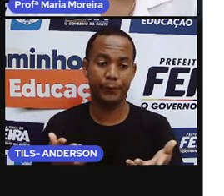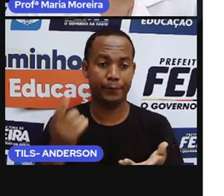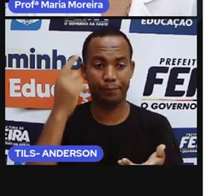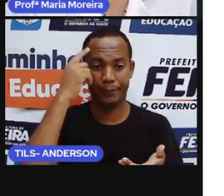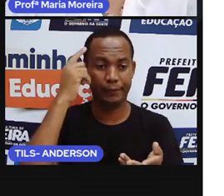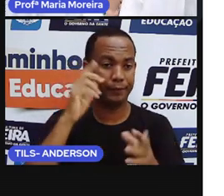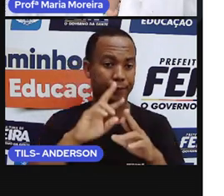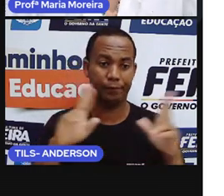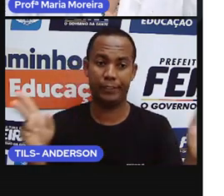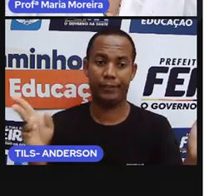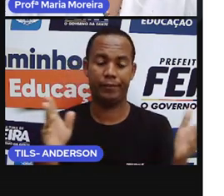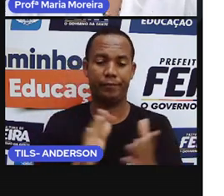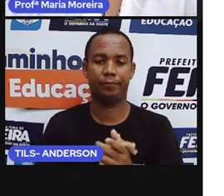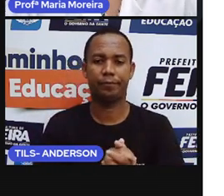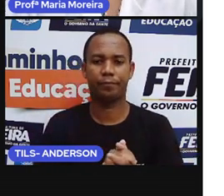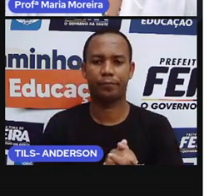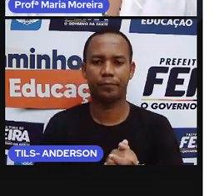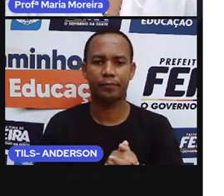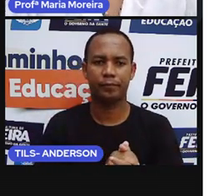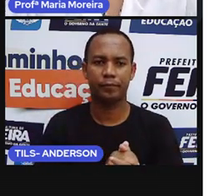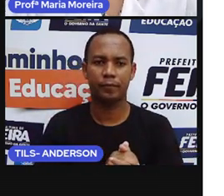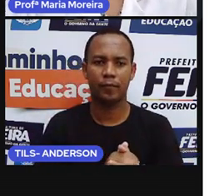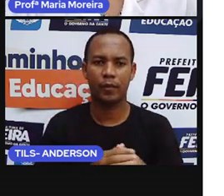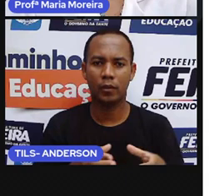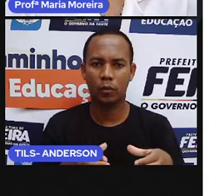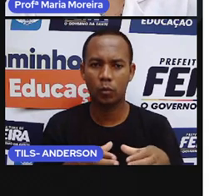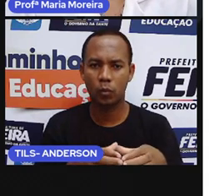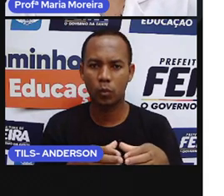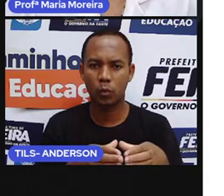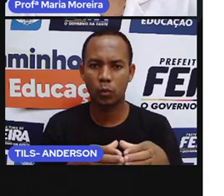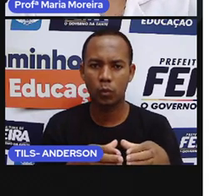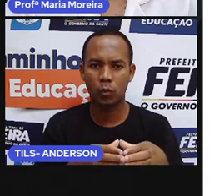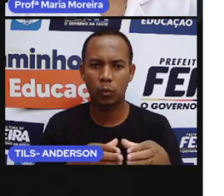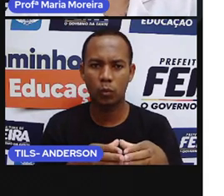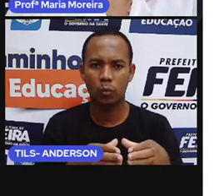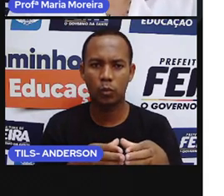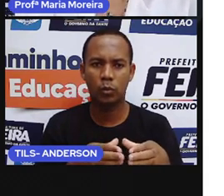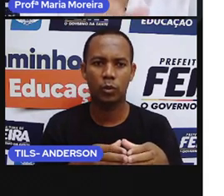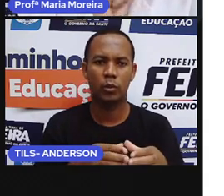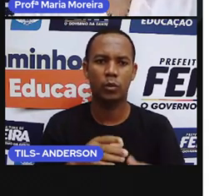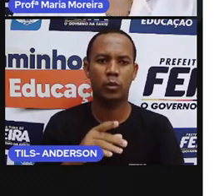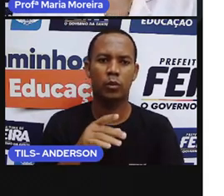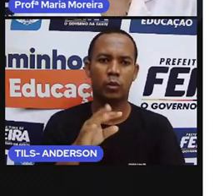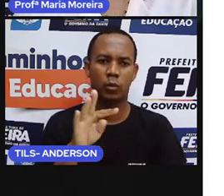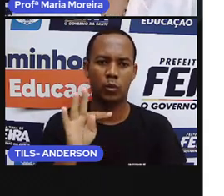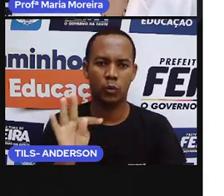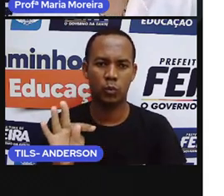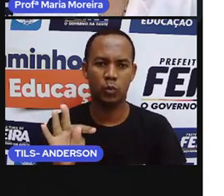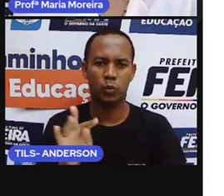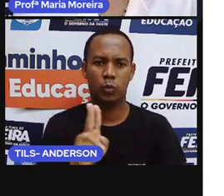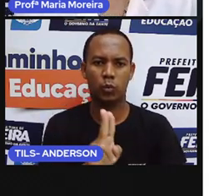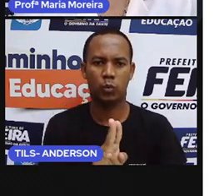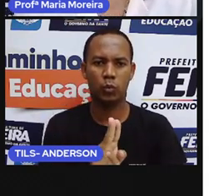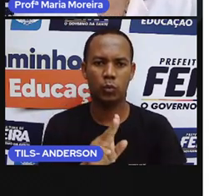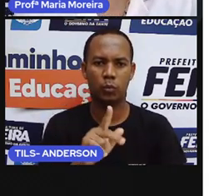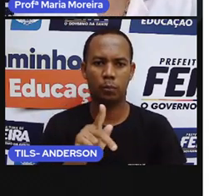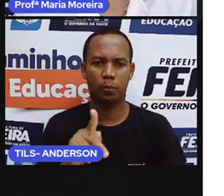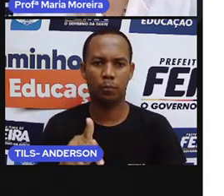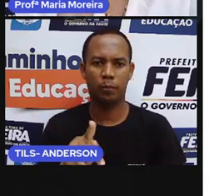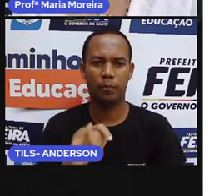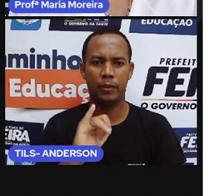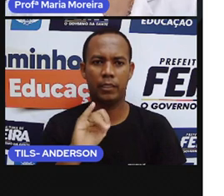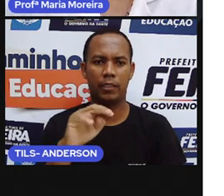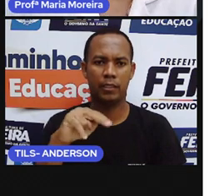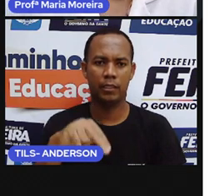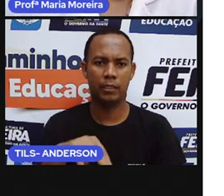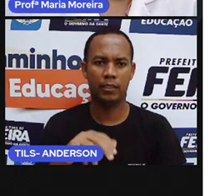atitudes. Bom, os Tupinambás de Oliveira, por que a gente vai falar sobre eles? Porque daqui a pouco a vai ver a vida de uma criança